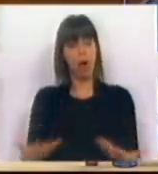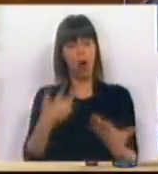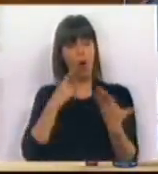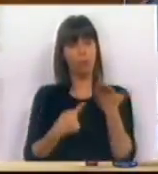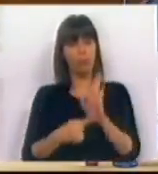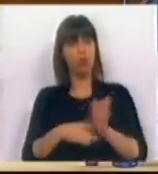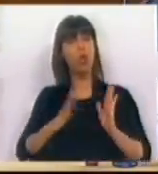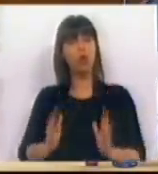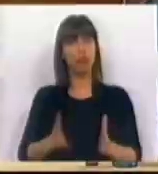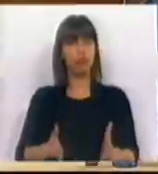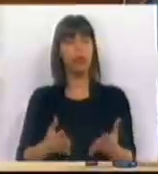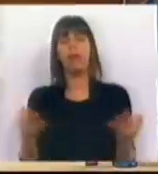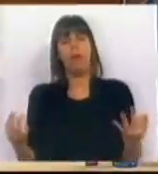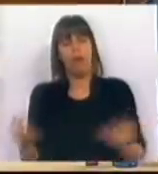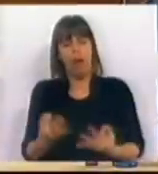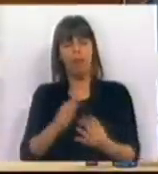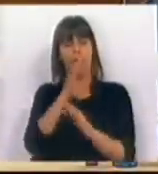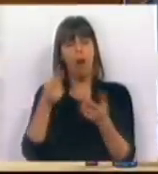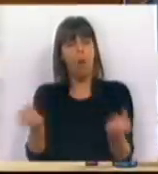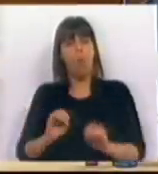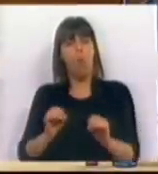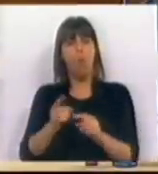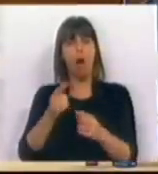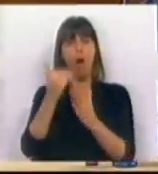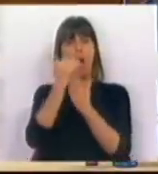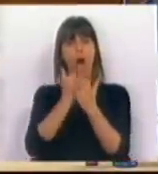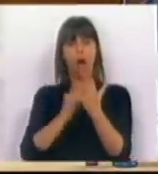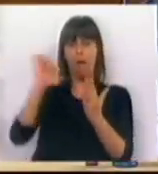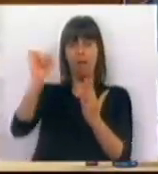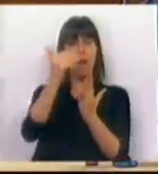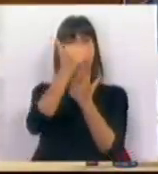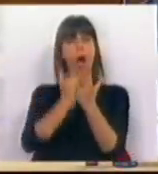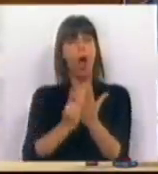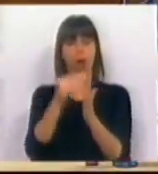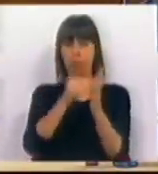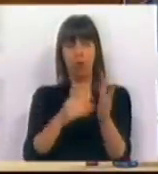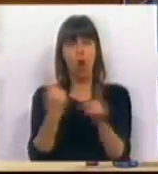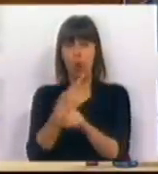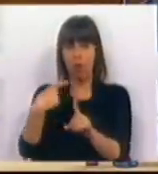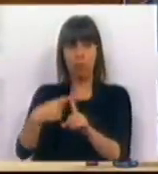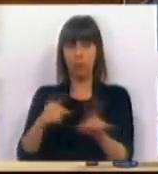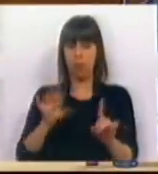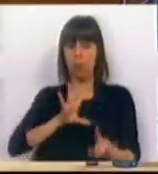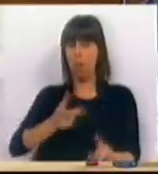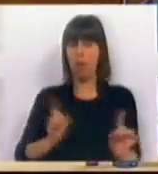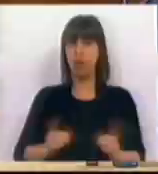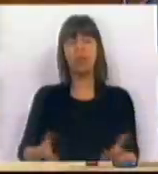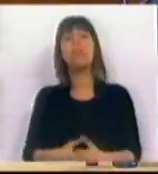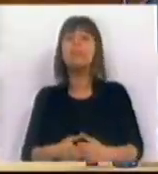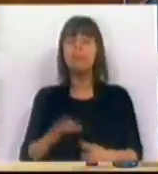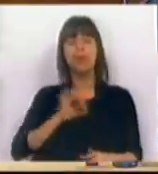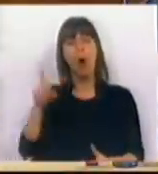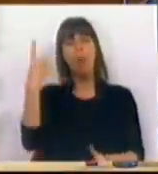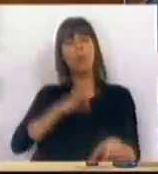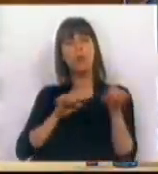apresentados, que evidentemente não constam da sua lista, porque da sua lista não podem constar coisas positivas para o país, senão